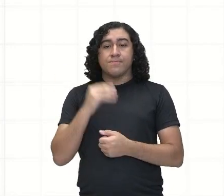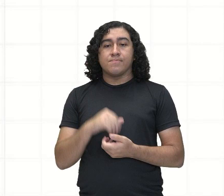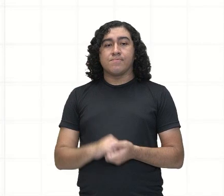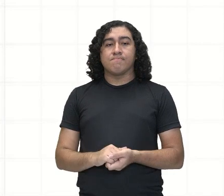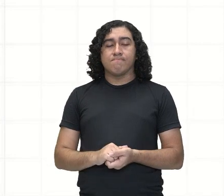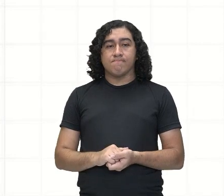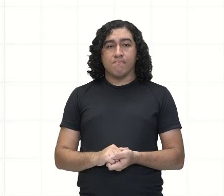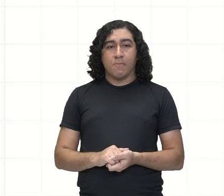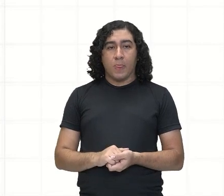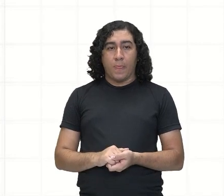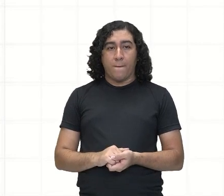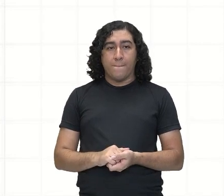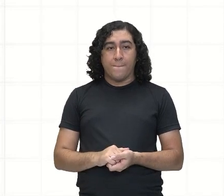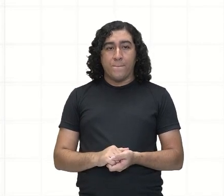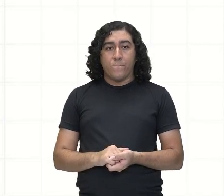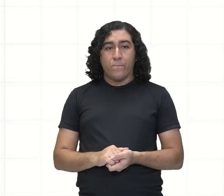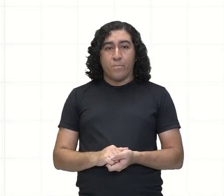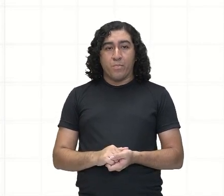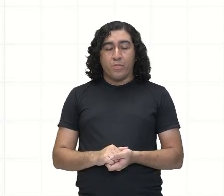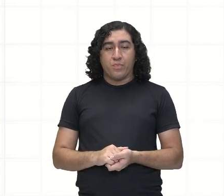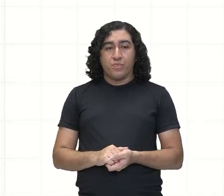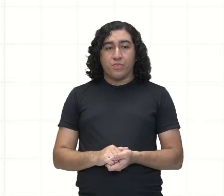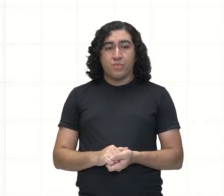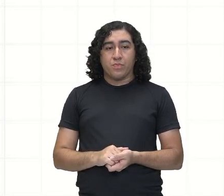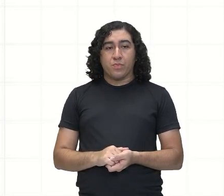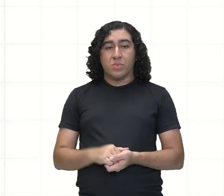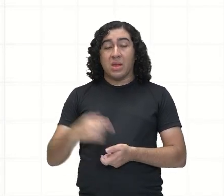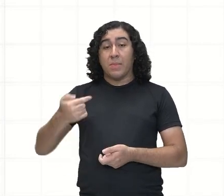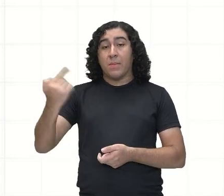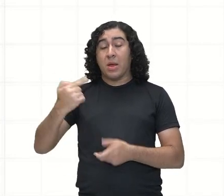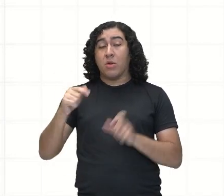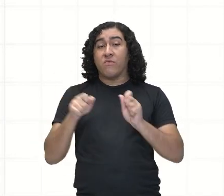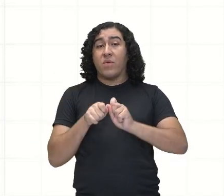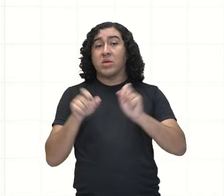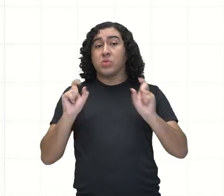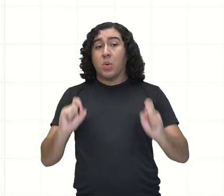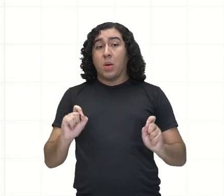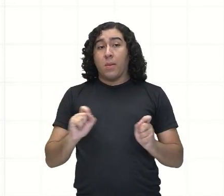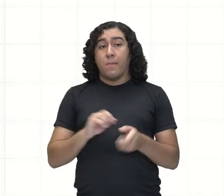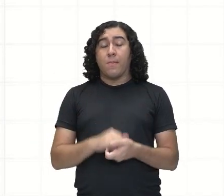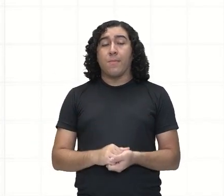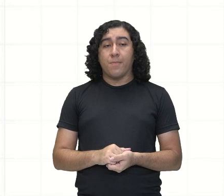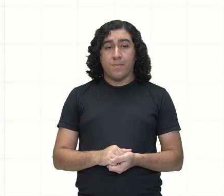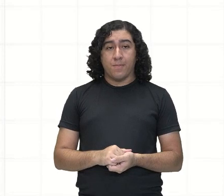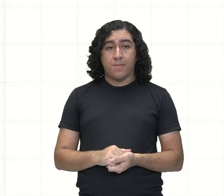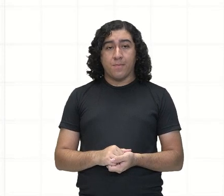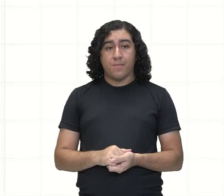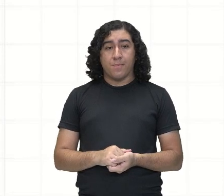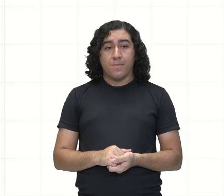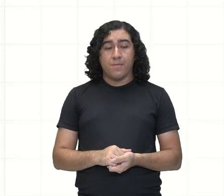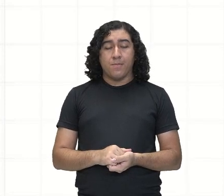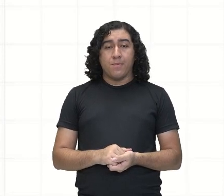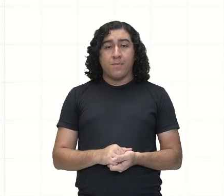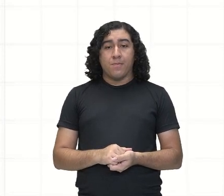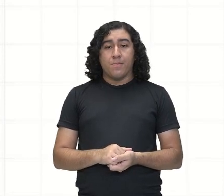ver passo a passo. Primeiro, o a gente faz? Ó, eu vou voltar aqui rapidinho.